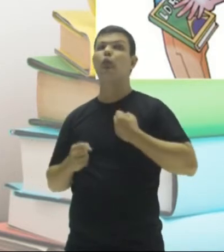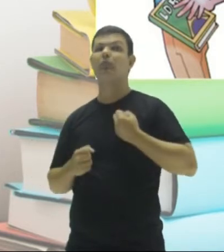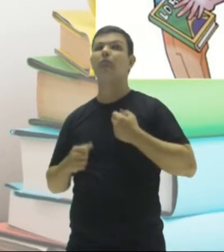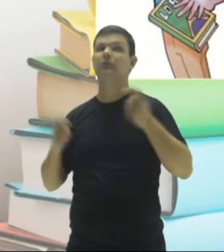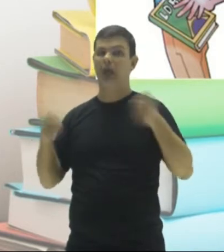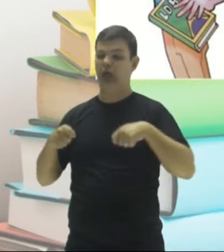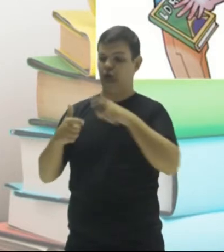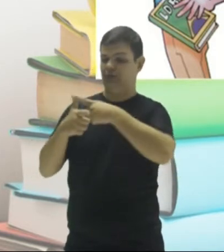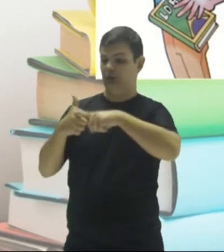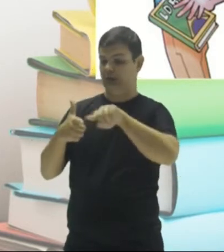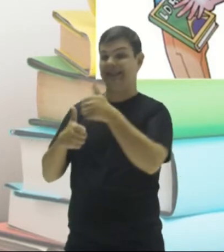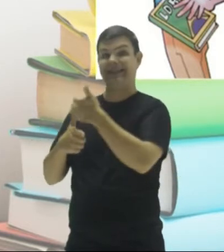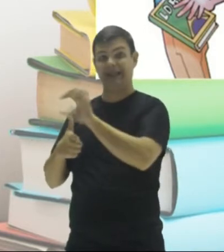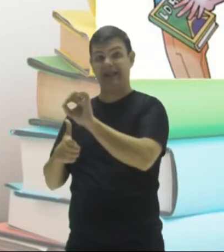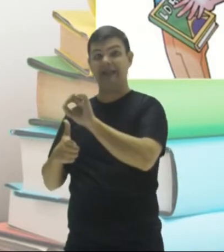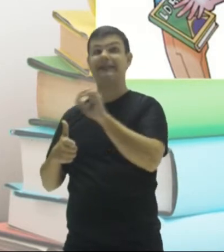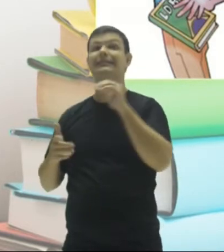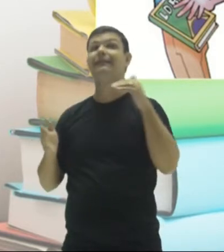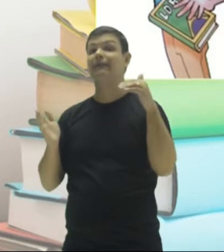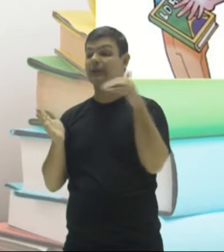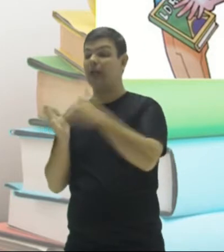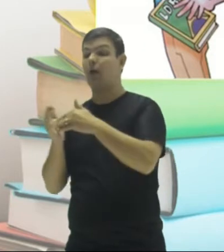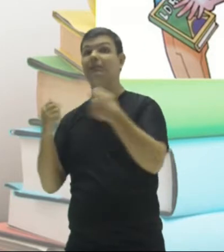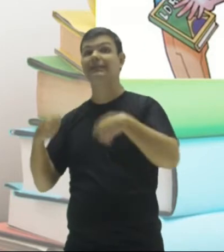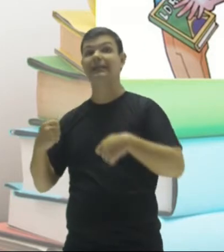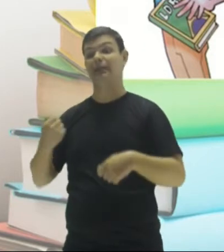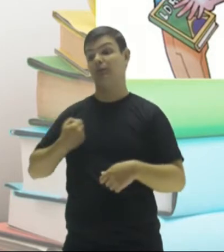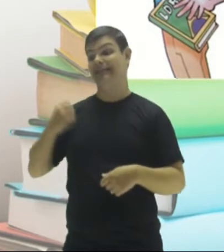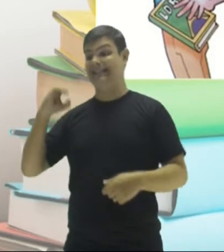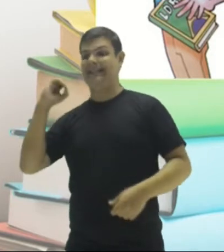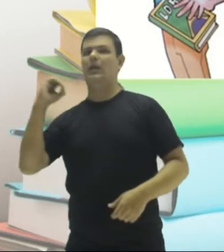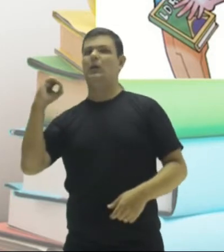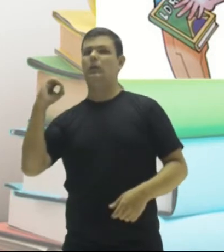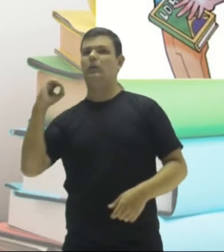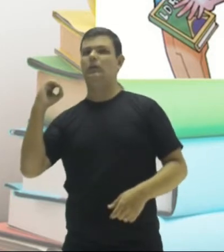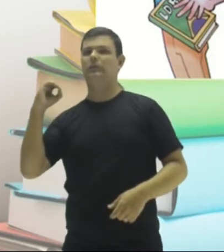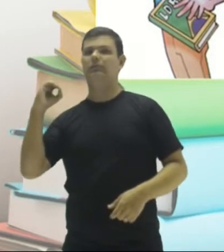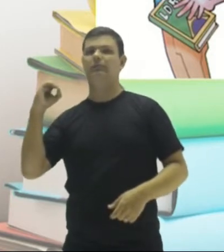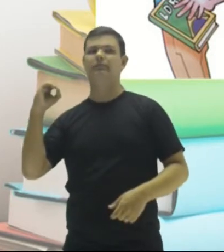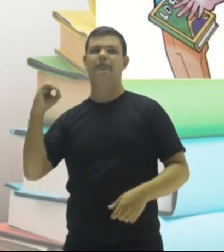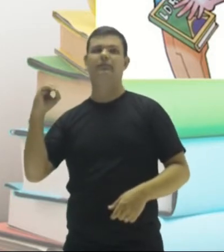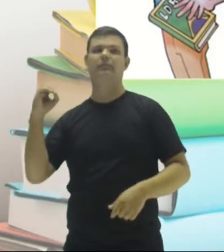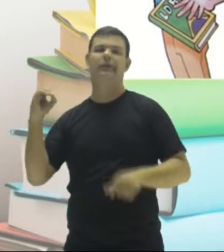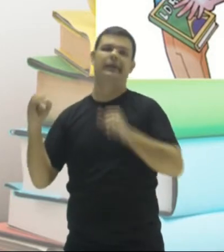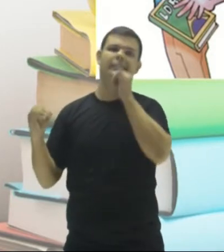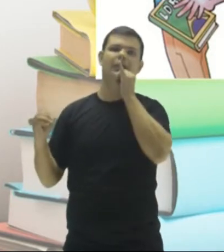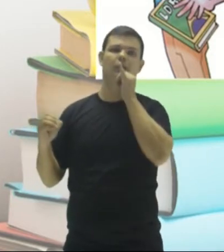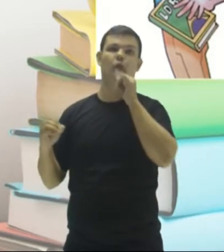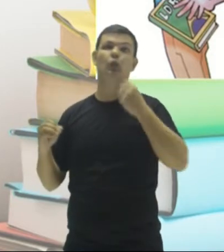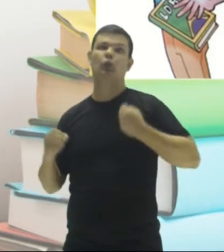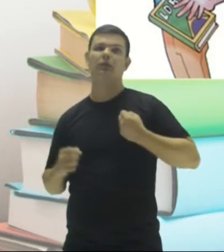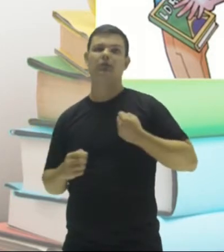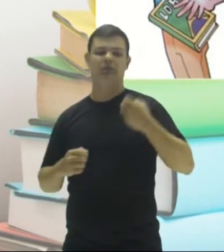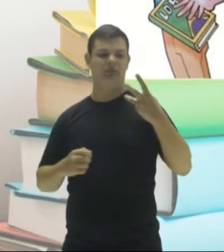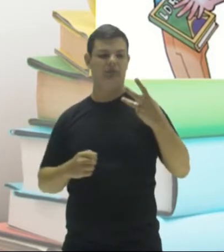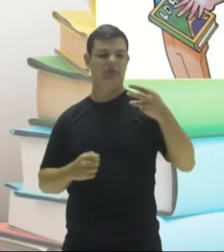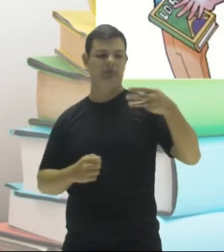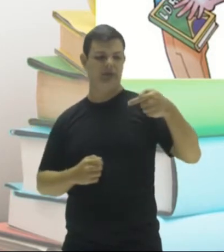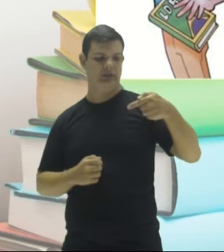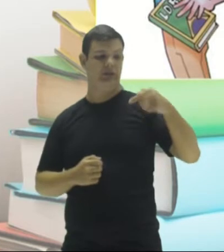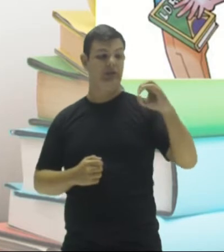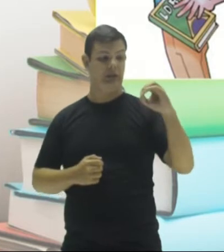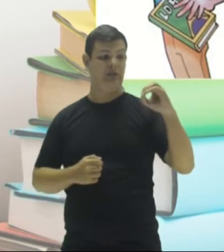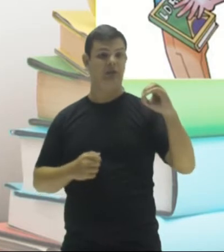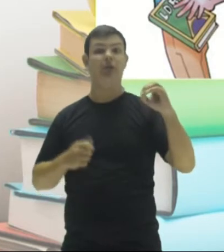é divisível por dez quando termina o quê? Em zero. O número trezentos e setenta é